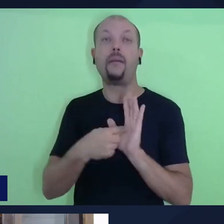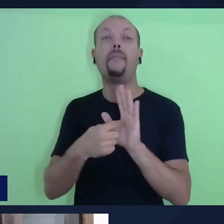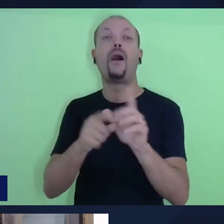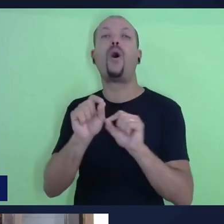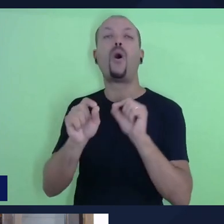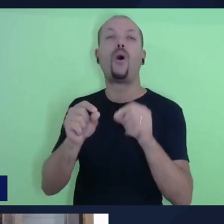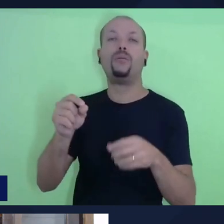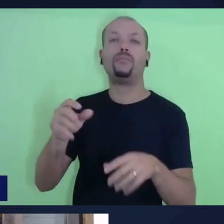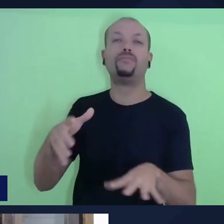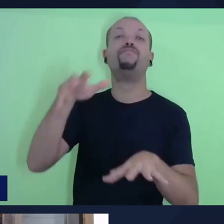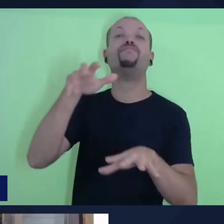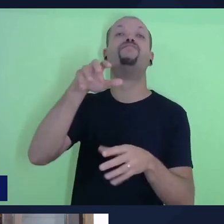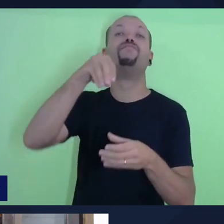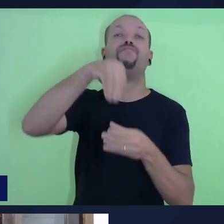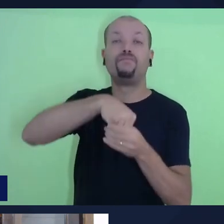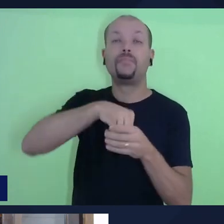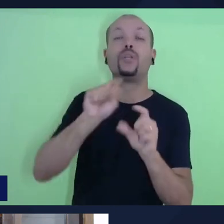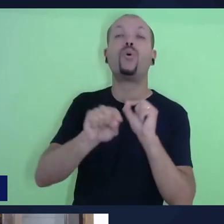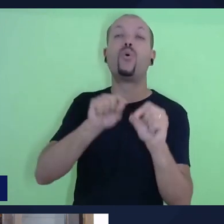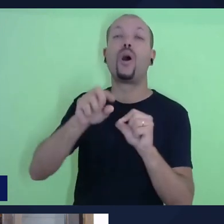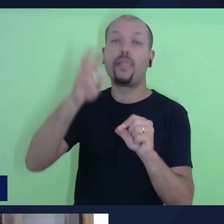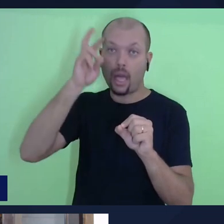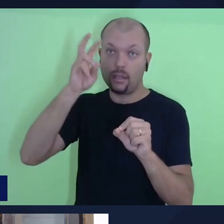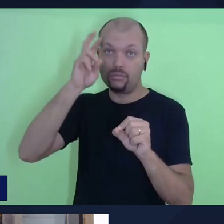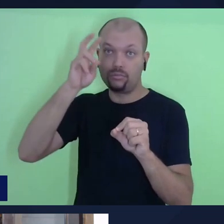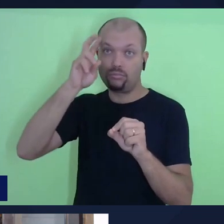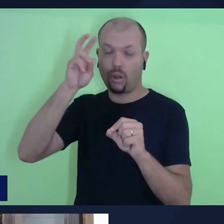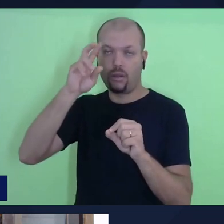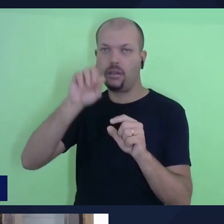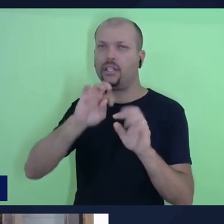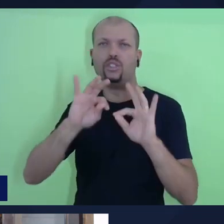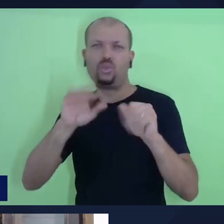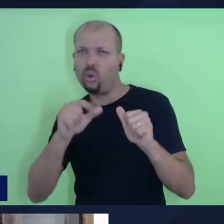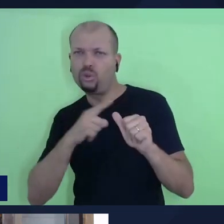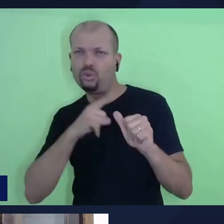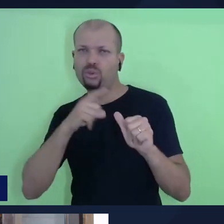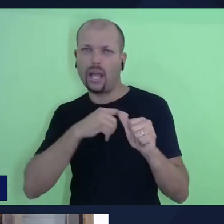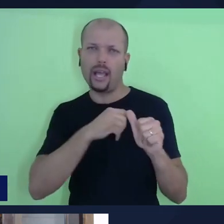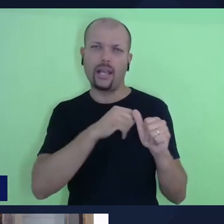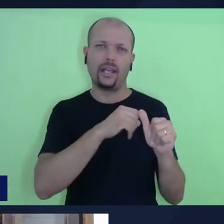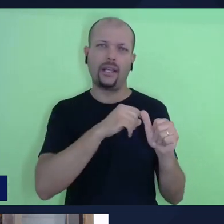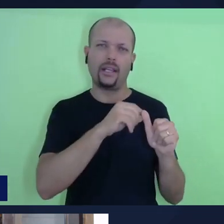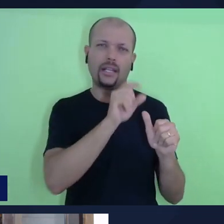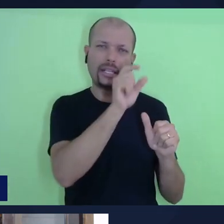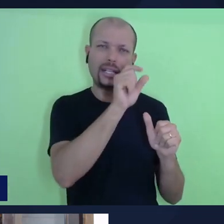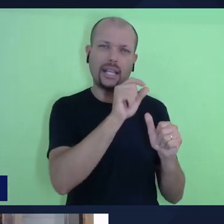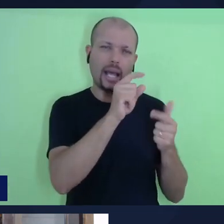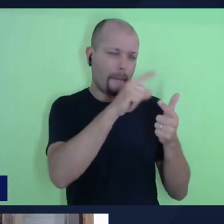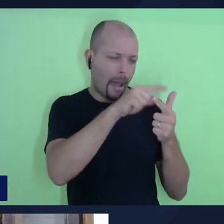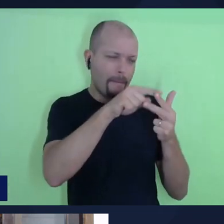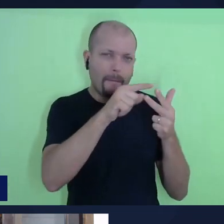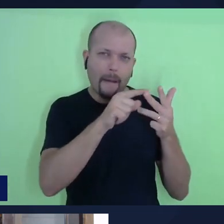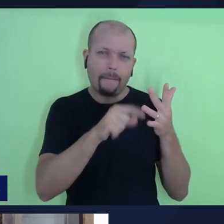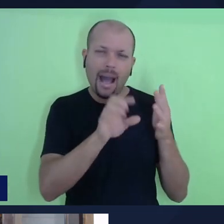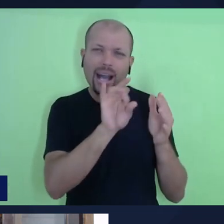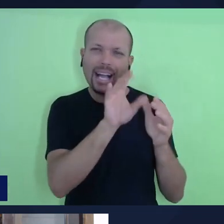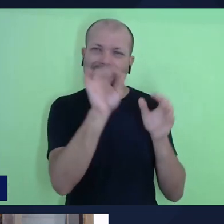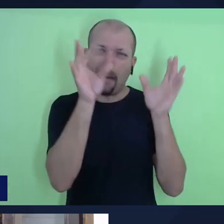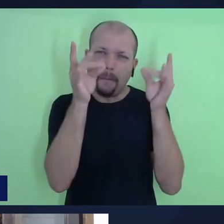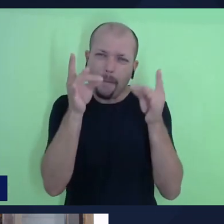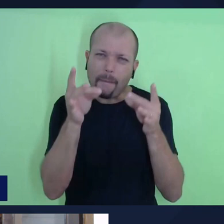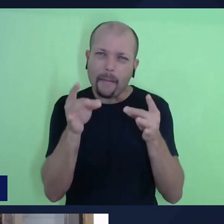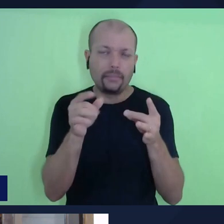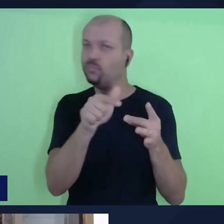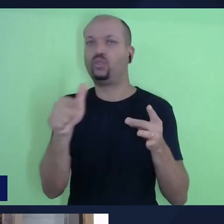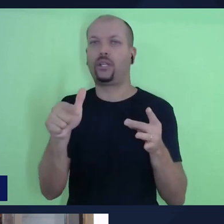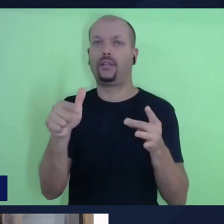narrativas. Então, ele não tem todas as dimensões, todos os elementos da forma como acontece aqui de maneira mais clara em